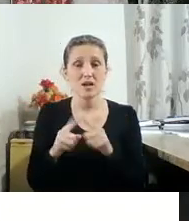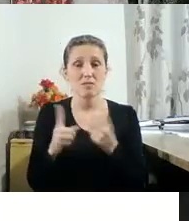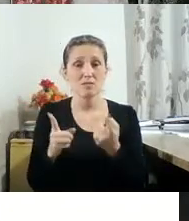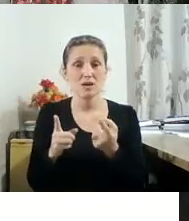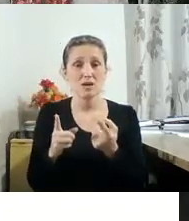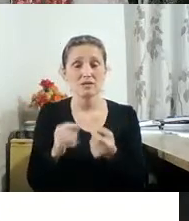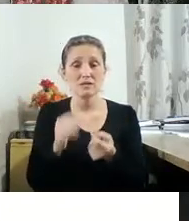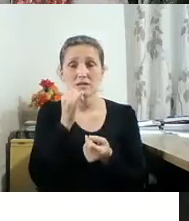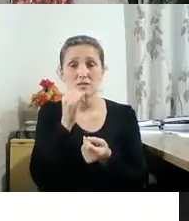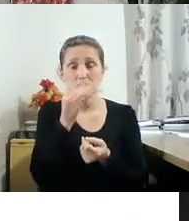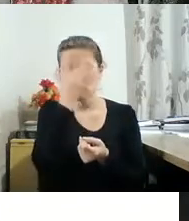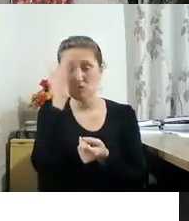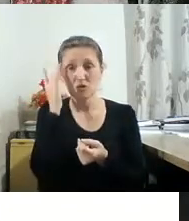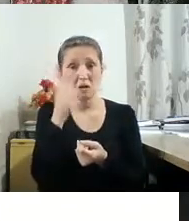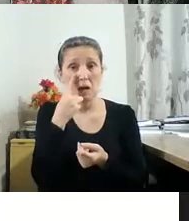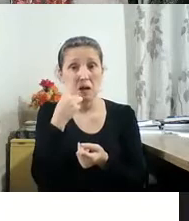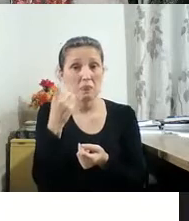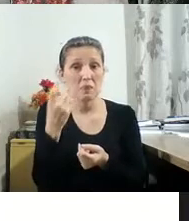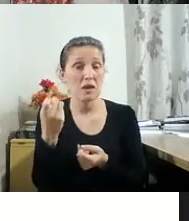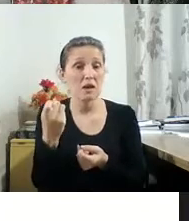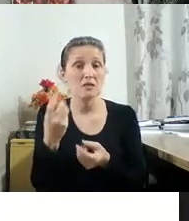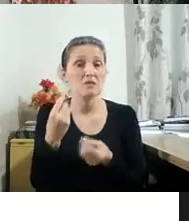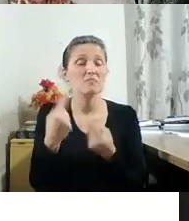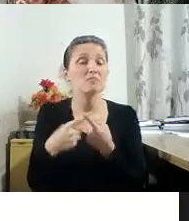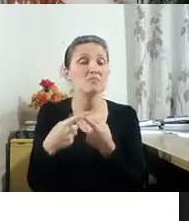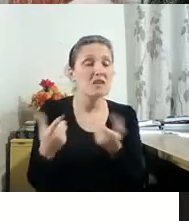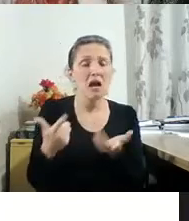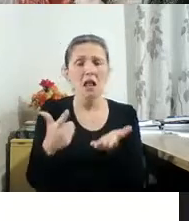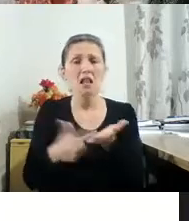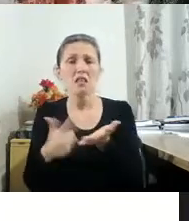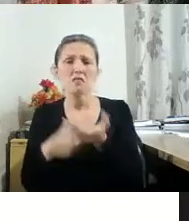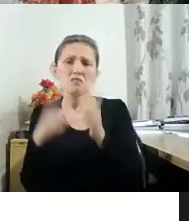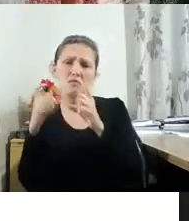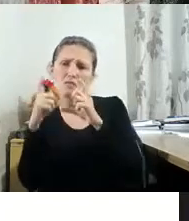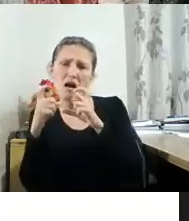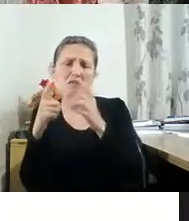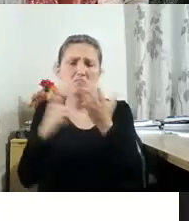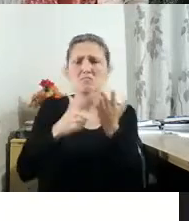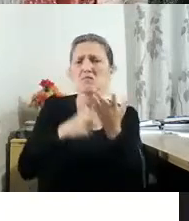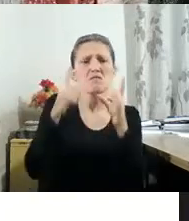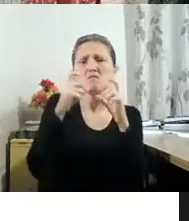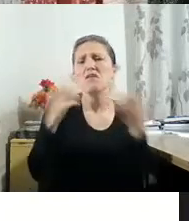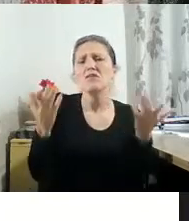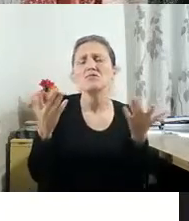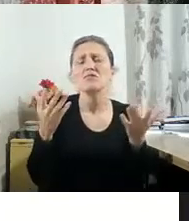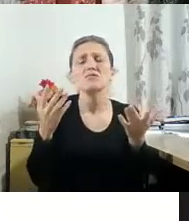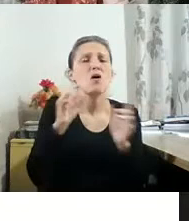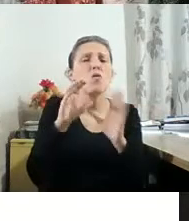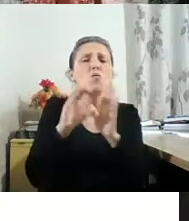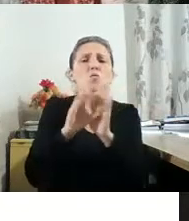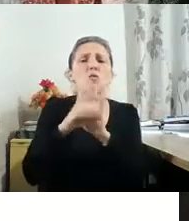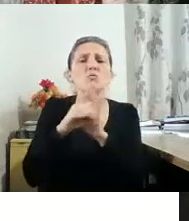Mas as pessoas perguntam, por quê? Qual é o problema? Livro de fotos é um livro de fotos. Mas um livro de fotos em que